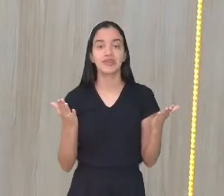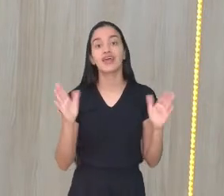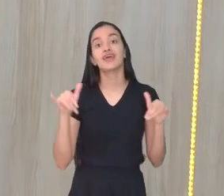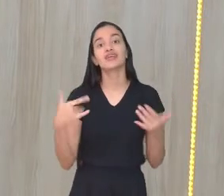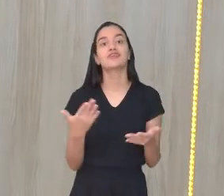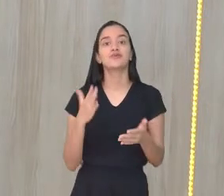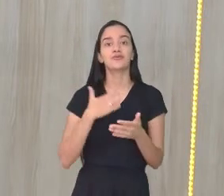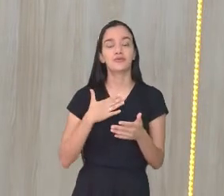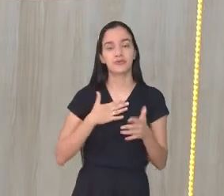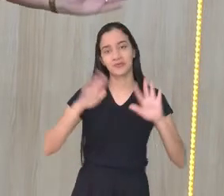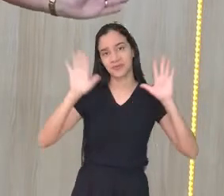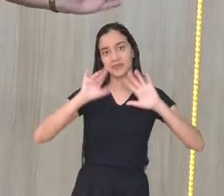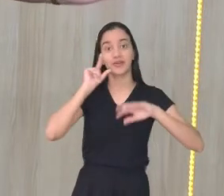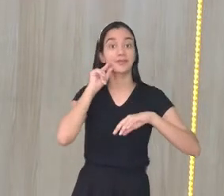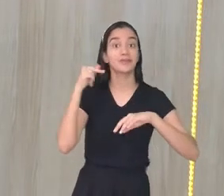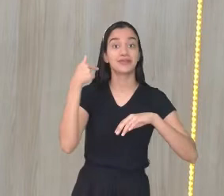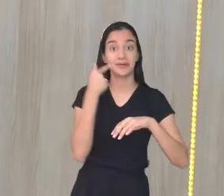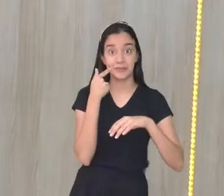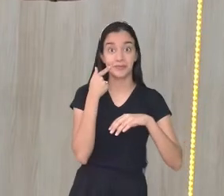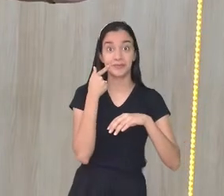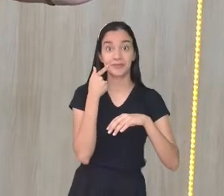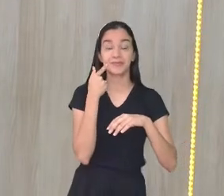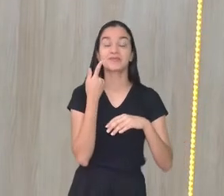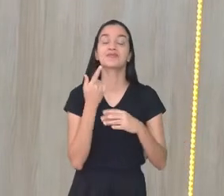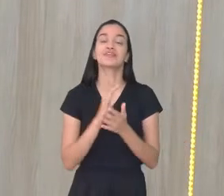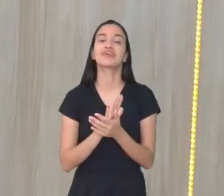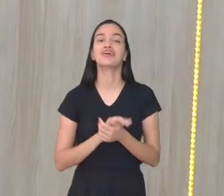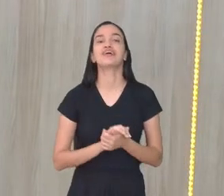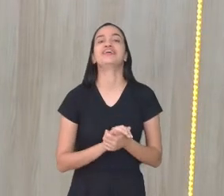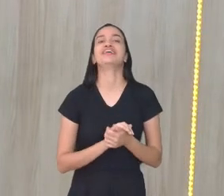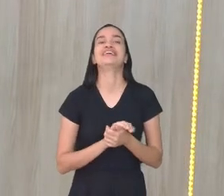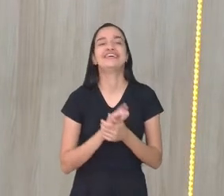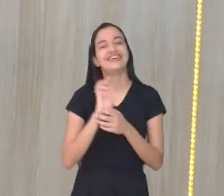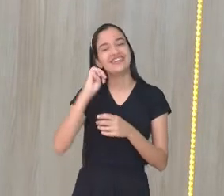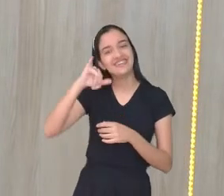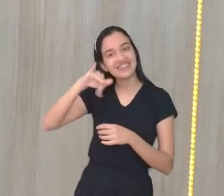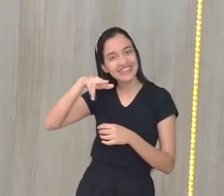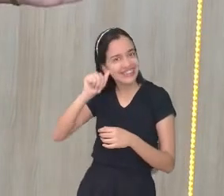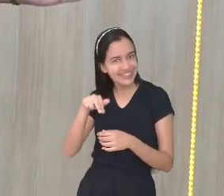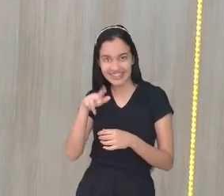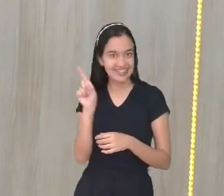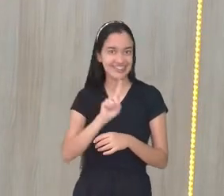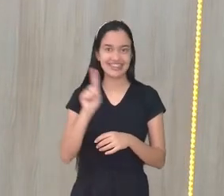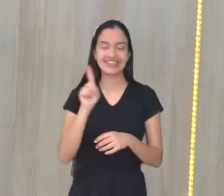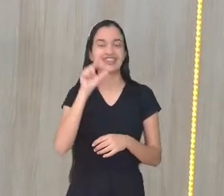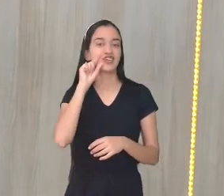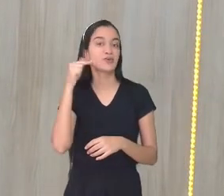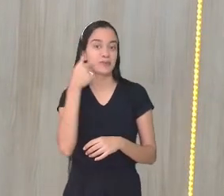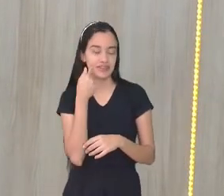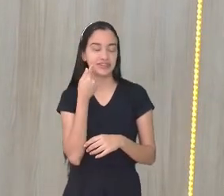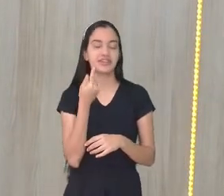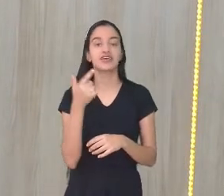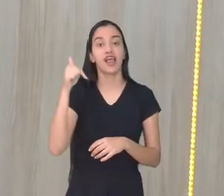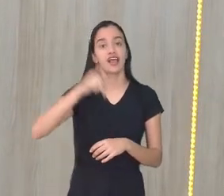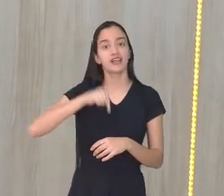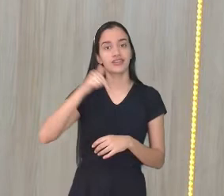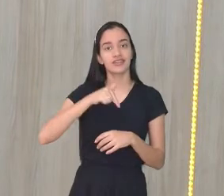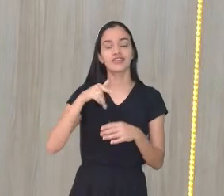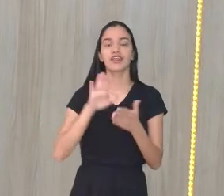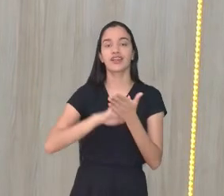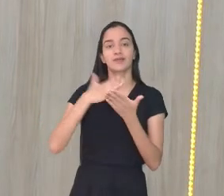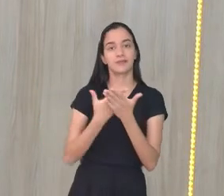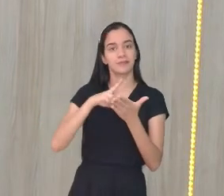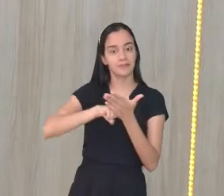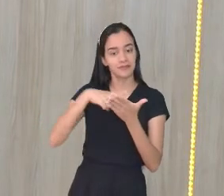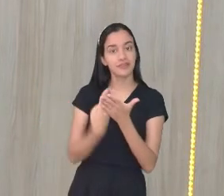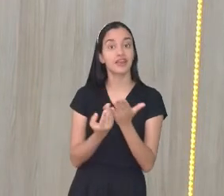tenho comigo Midiane, Midiane não gente, Midiane, que está aqui tornando a